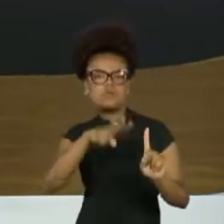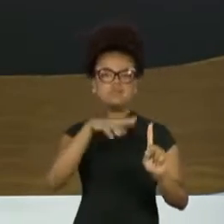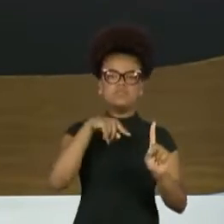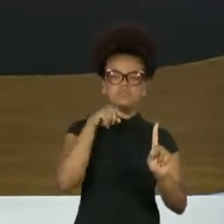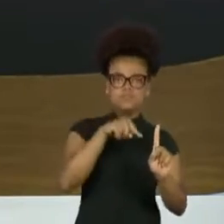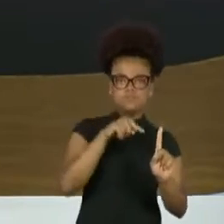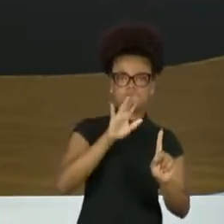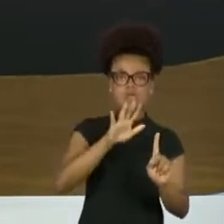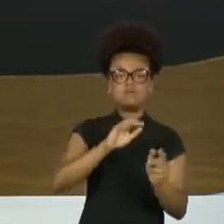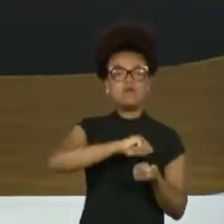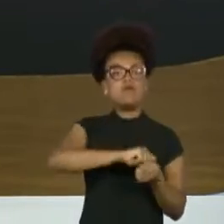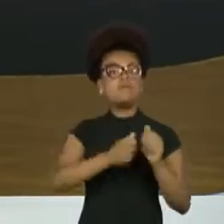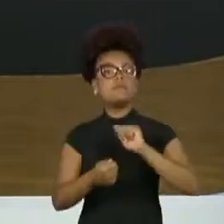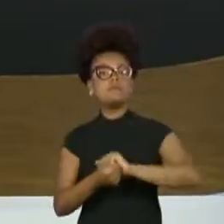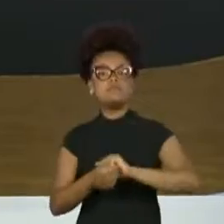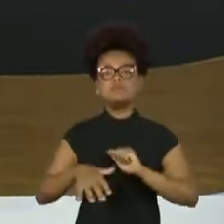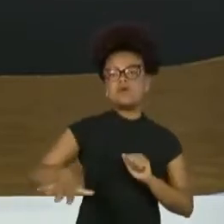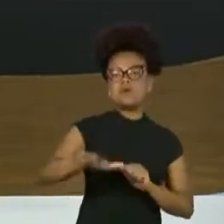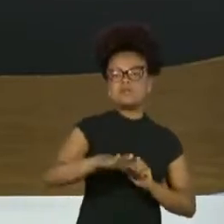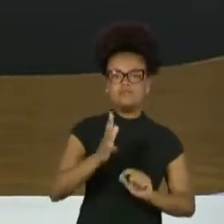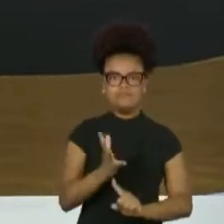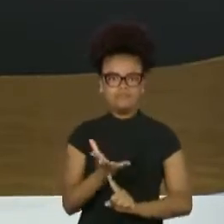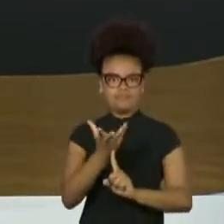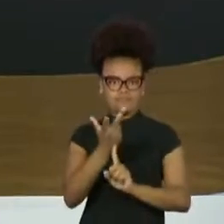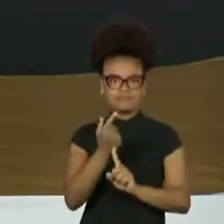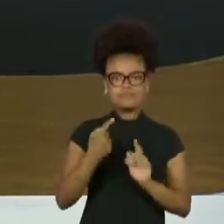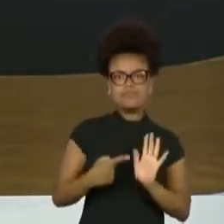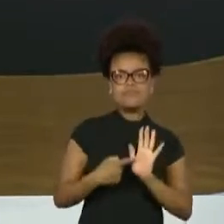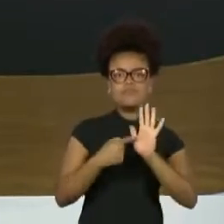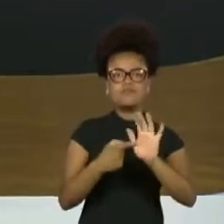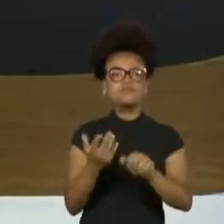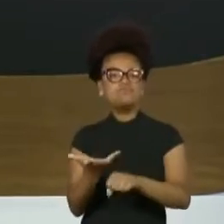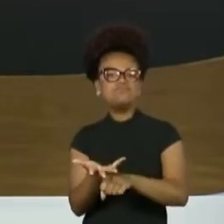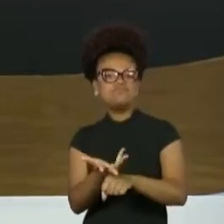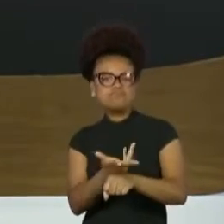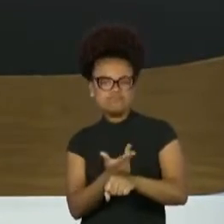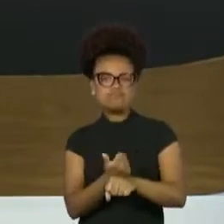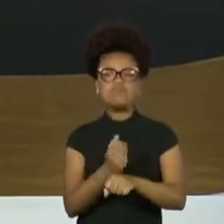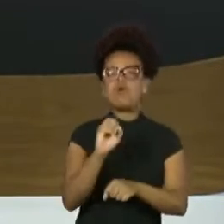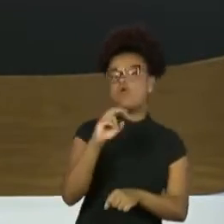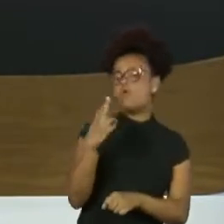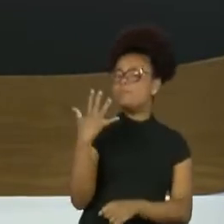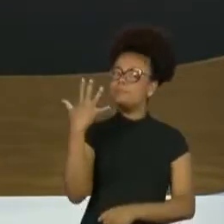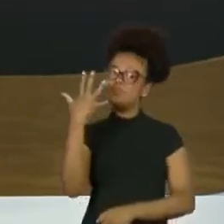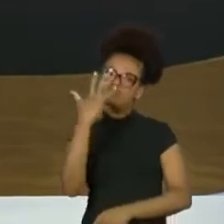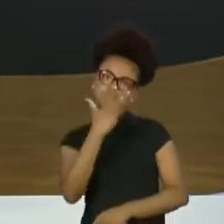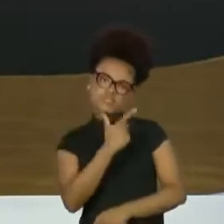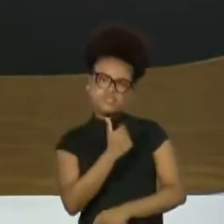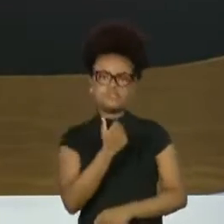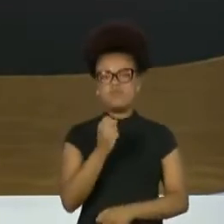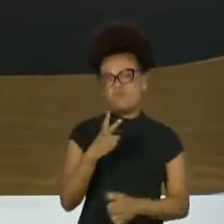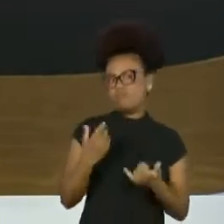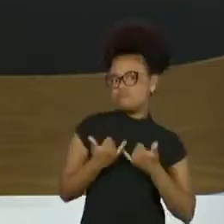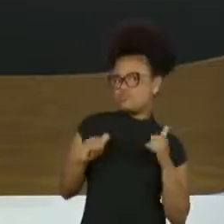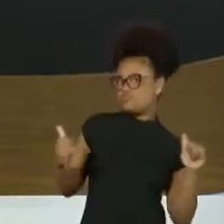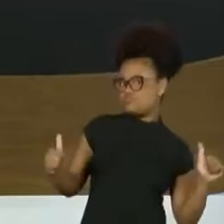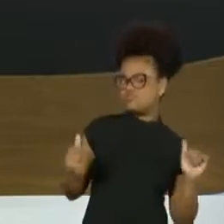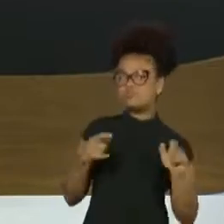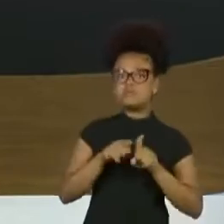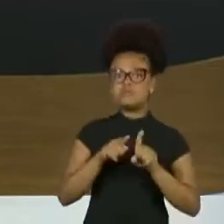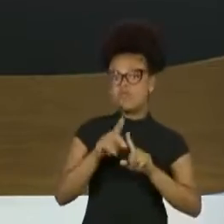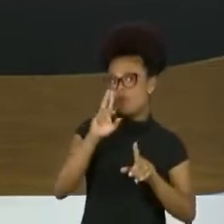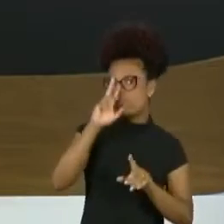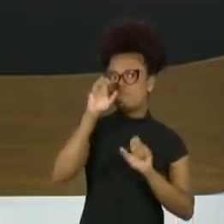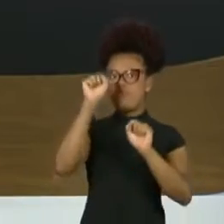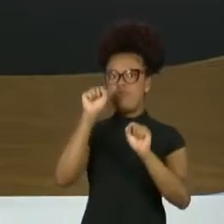artes, ela designa alguém cujo talento, ou a beleza, ou o magnetismo, ou a força, ou tudo